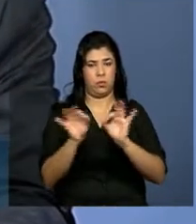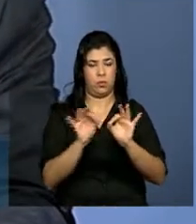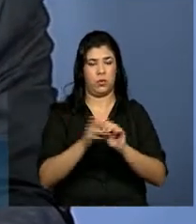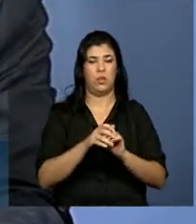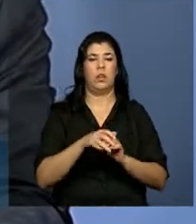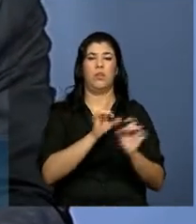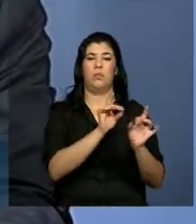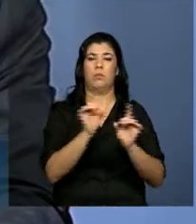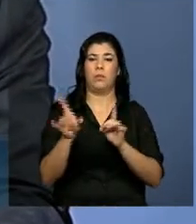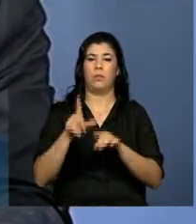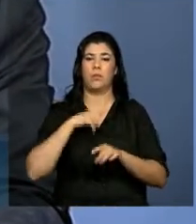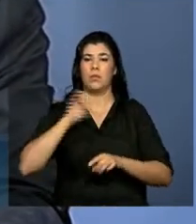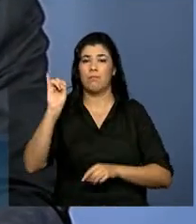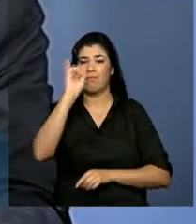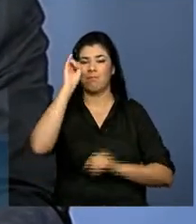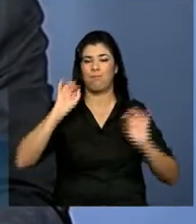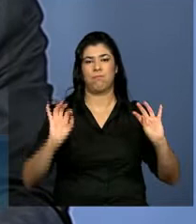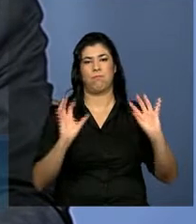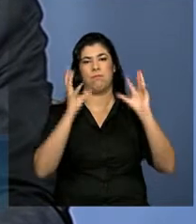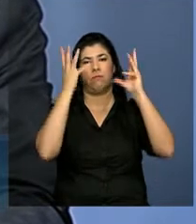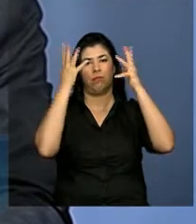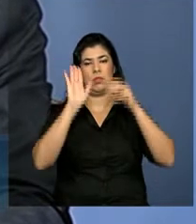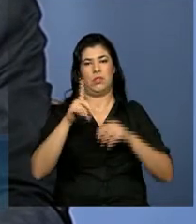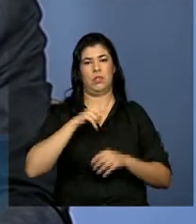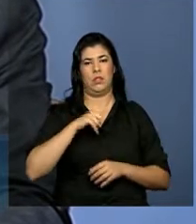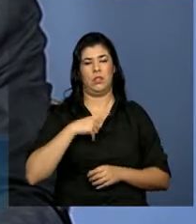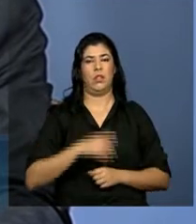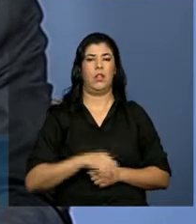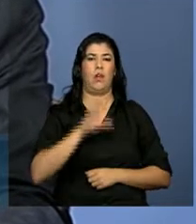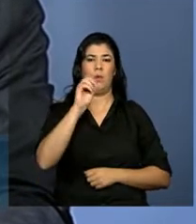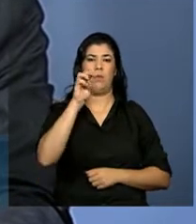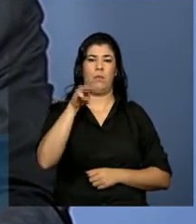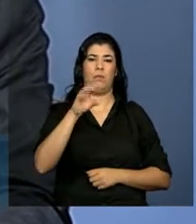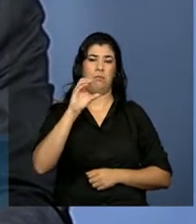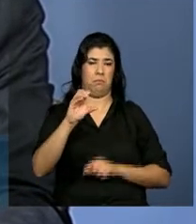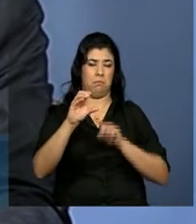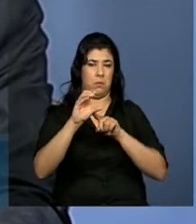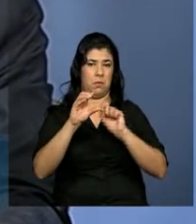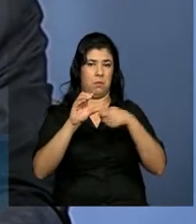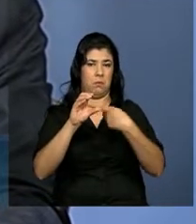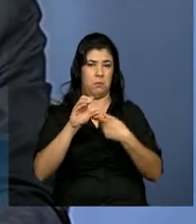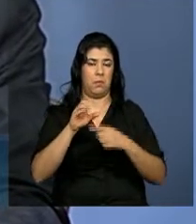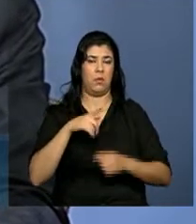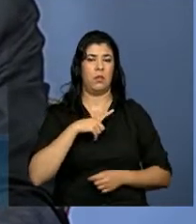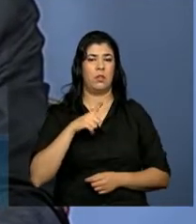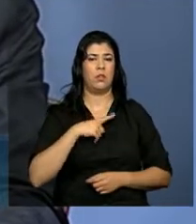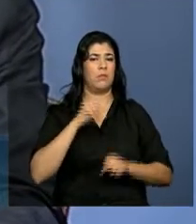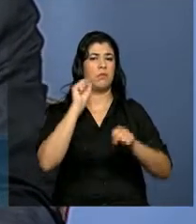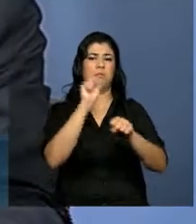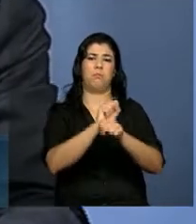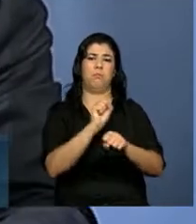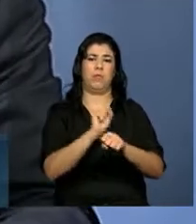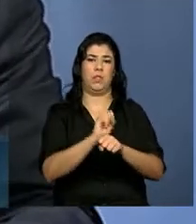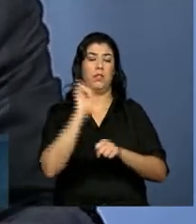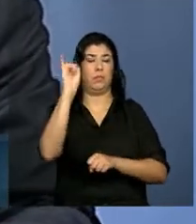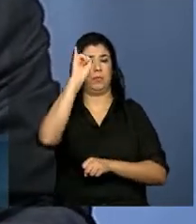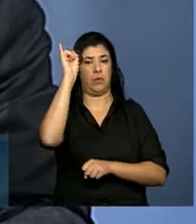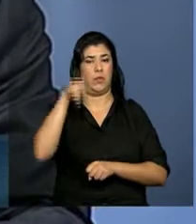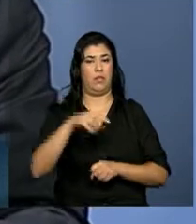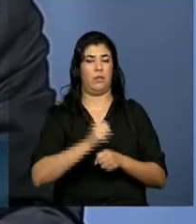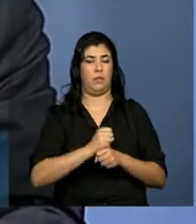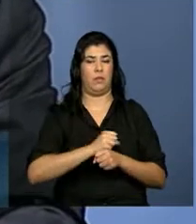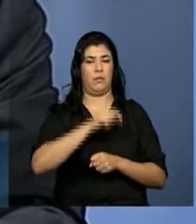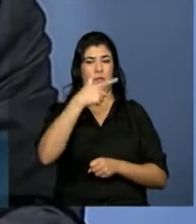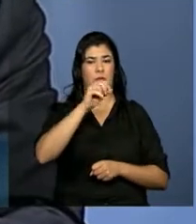Nós estamos celebrando os 20 anos da organização, mas não para aí a importância do ano de 2015. Nós